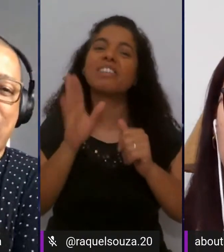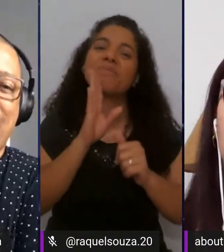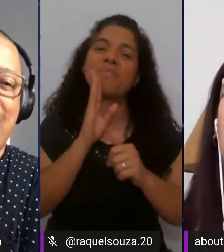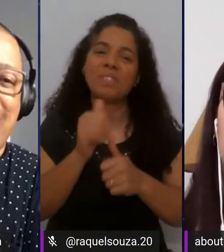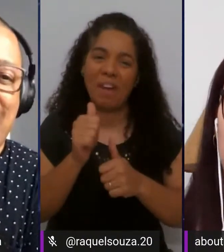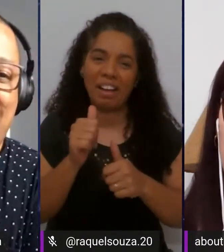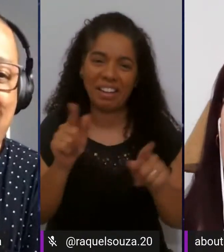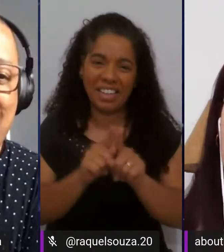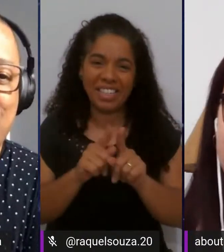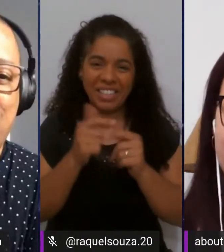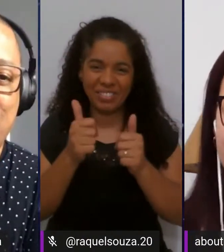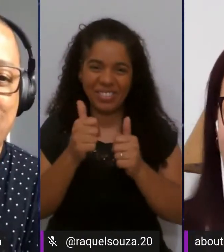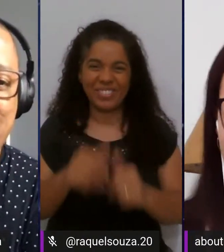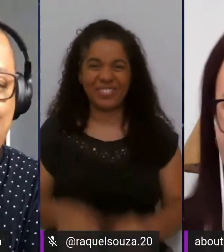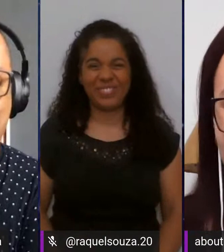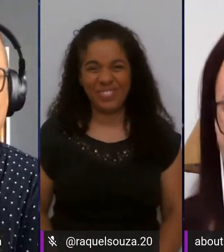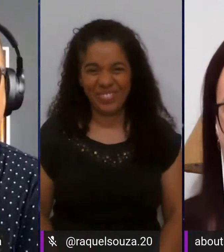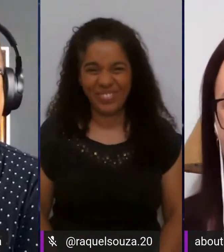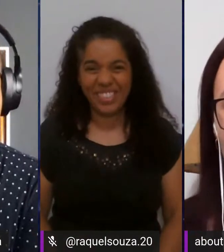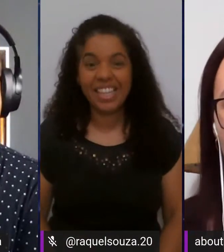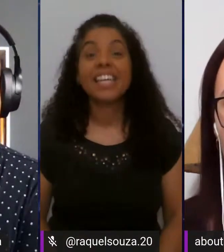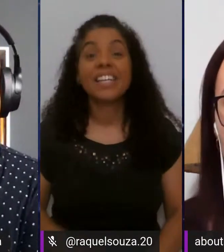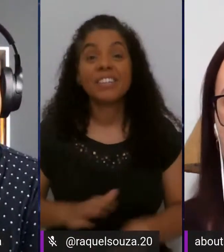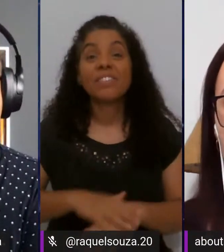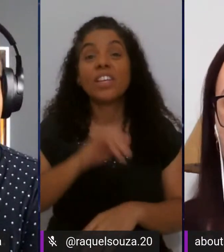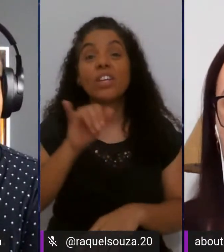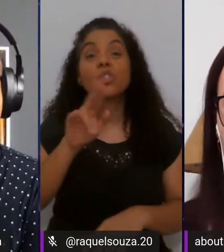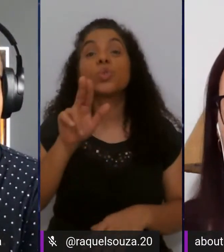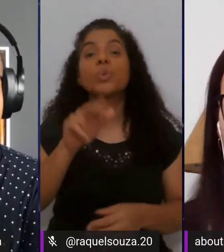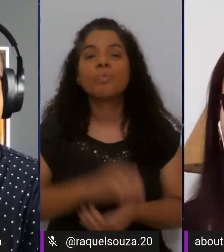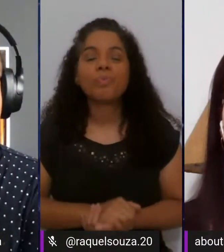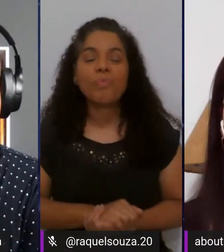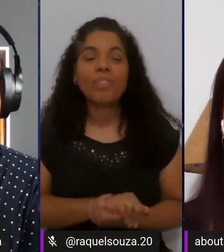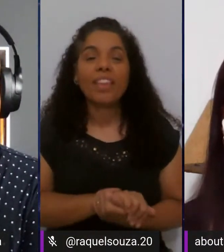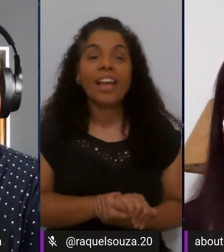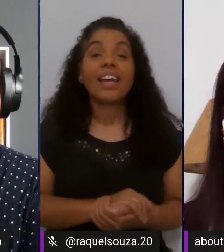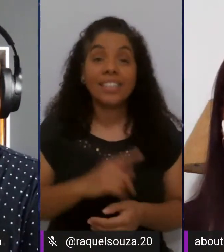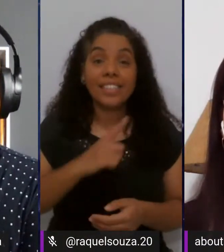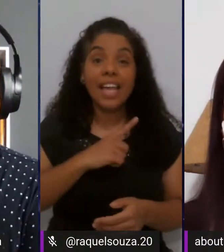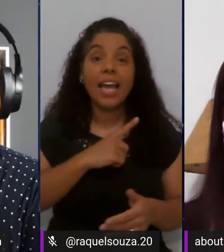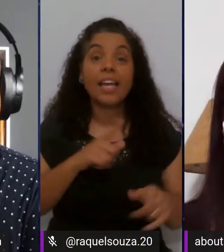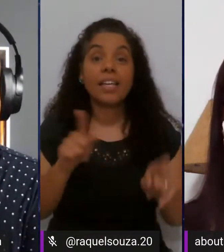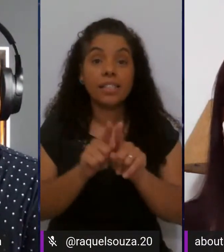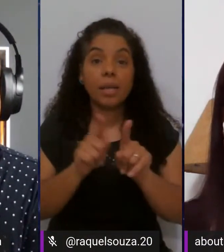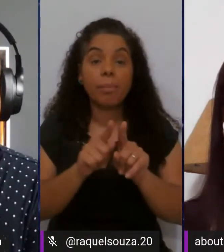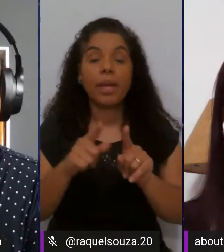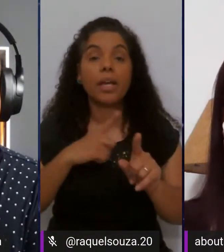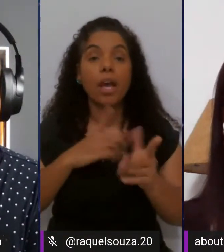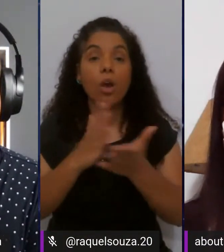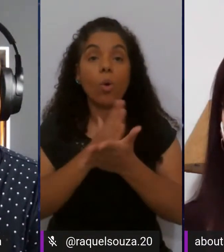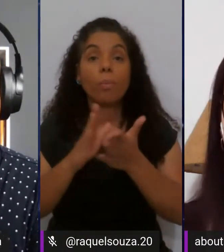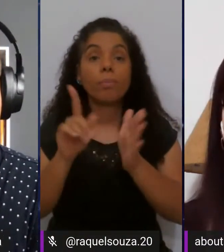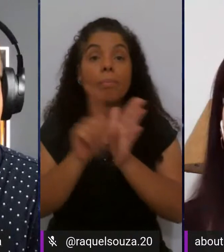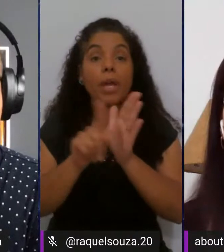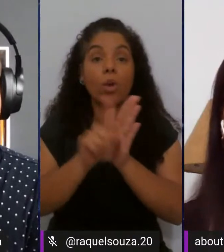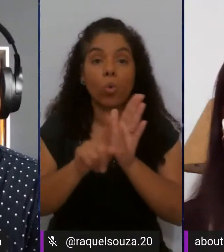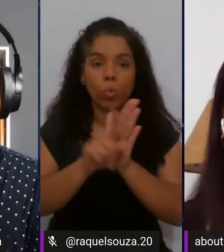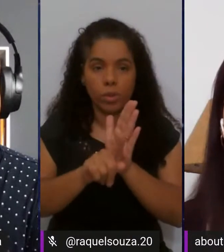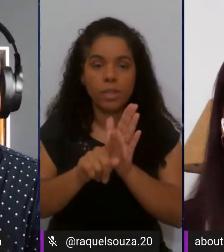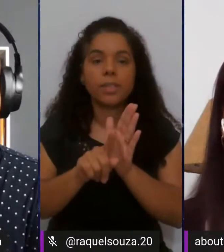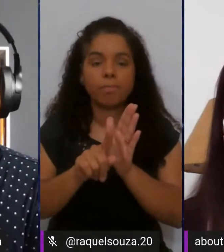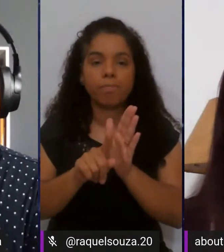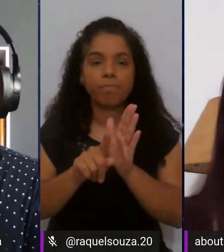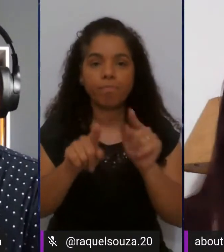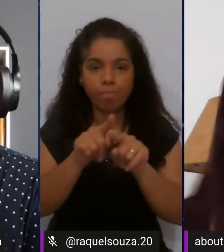viu Ju a gente tem aqui também algumas perguntas aqui para